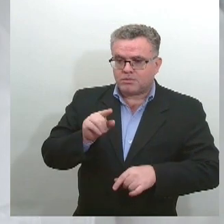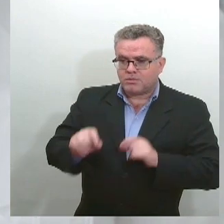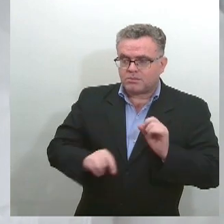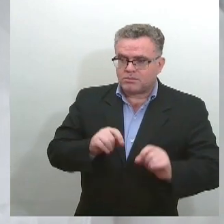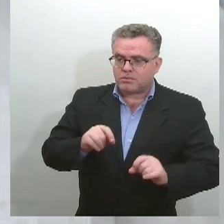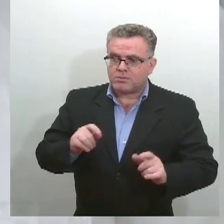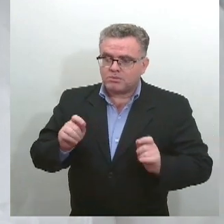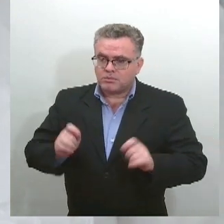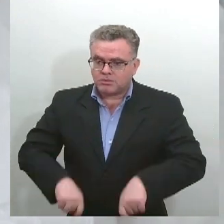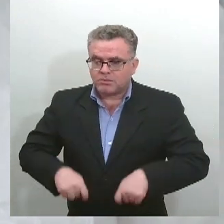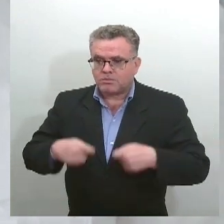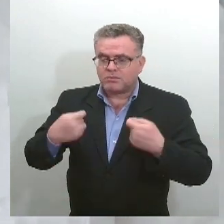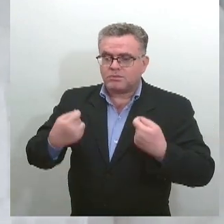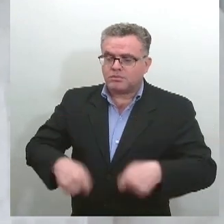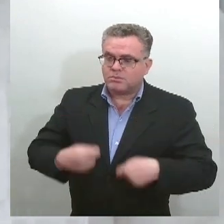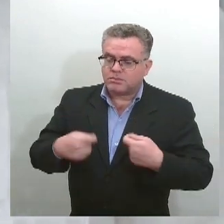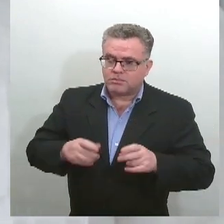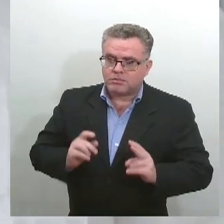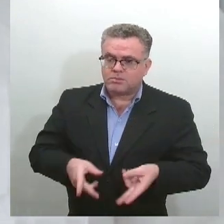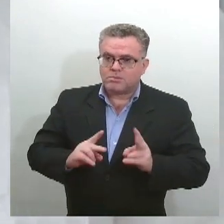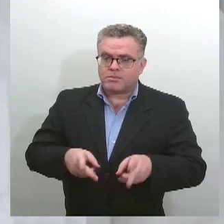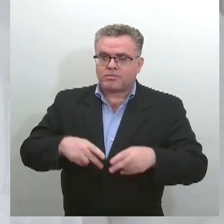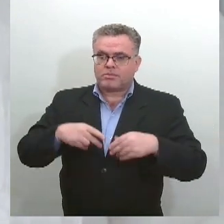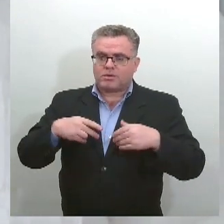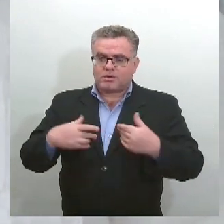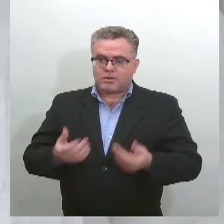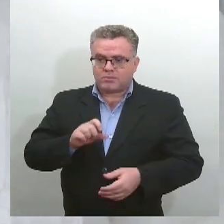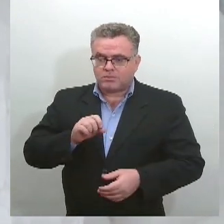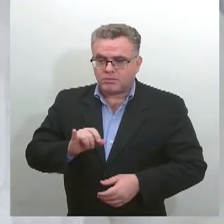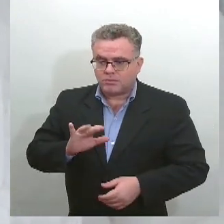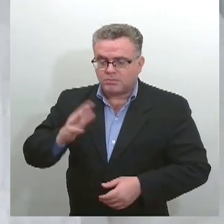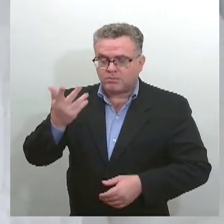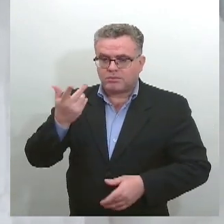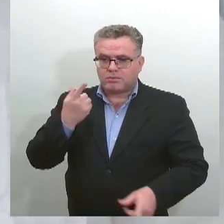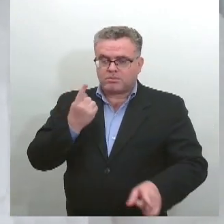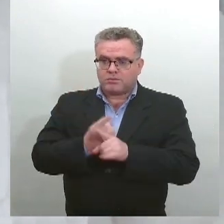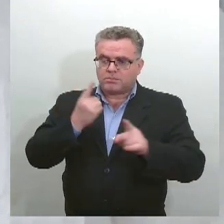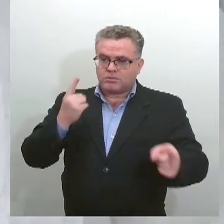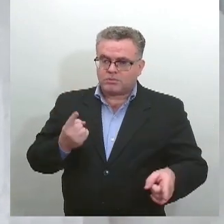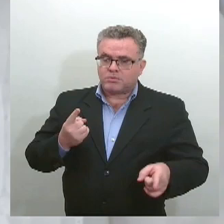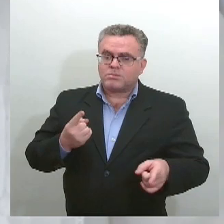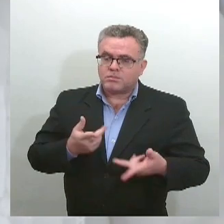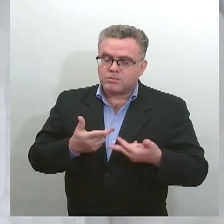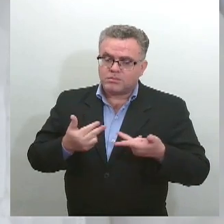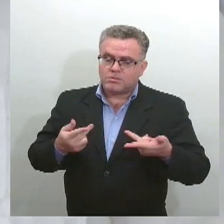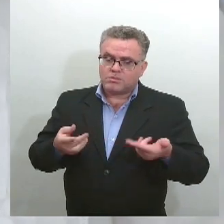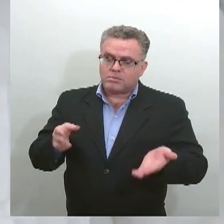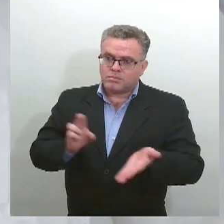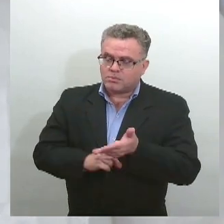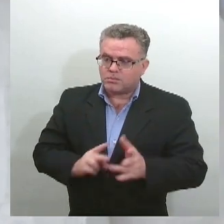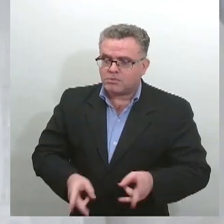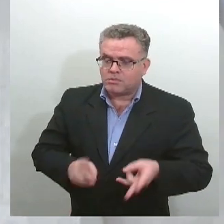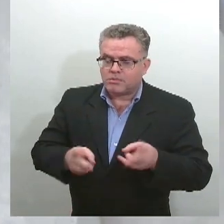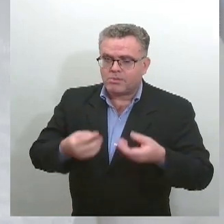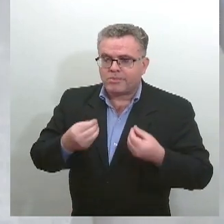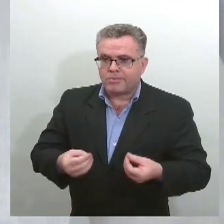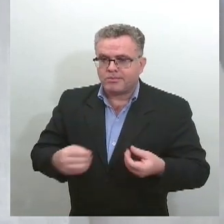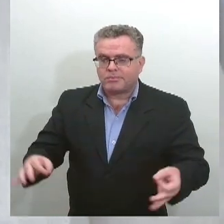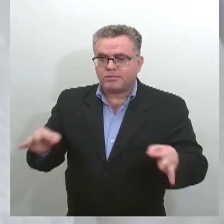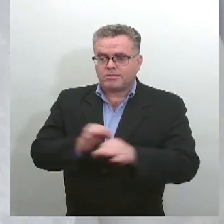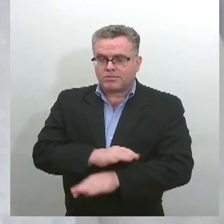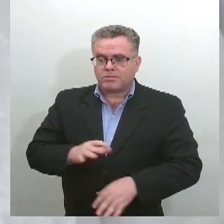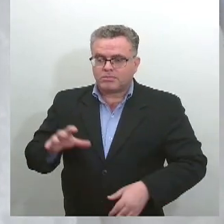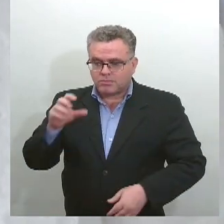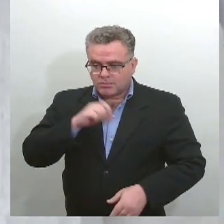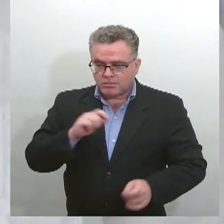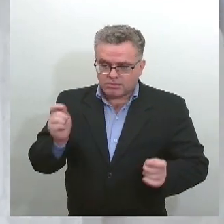concedida. Se o magistrado entender que existem requisitos para conceder a medida, imediatamente concede a medida protetiva.